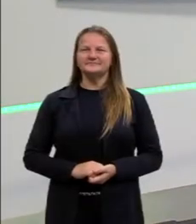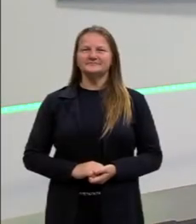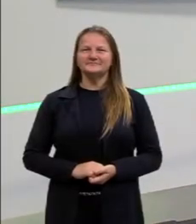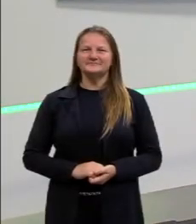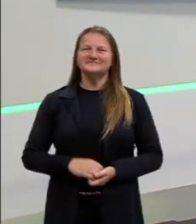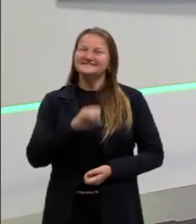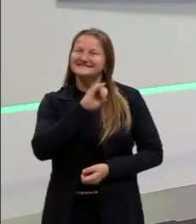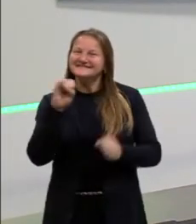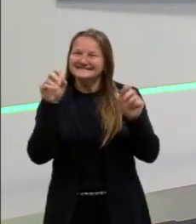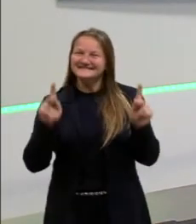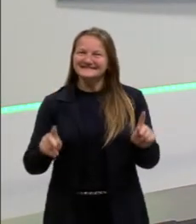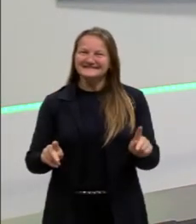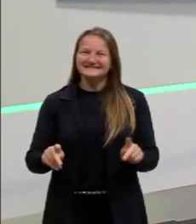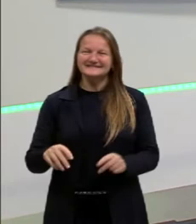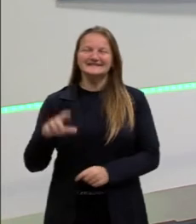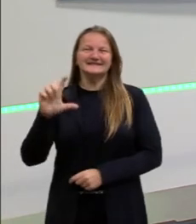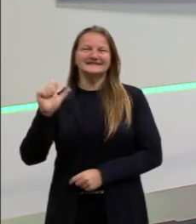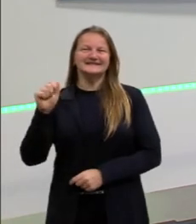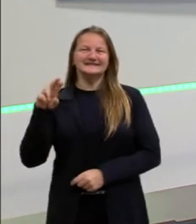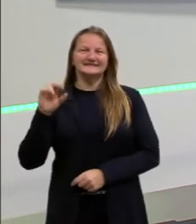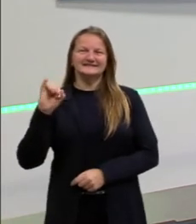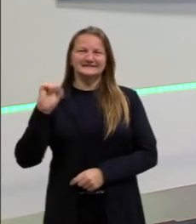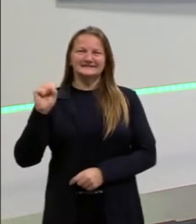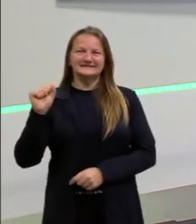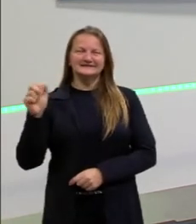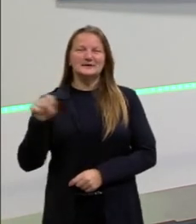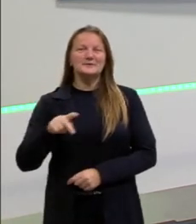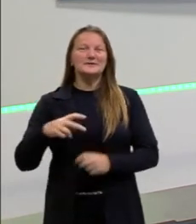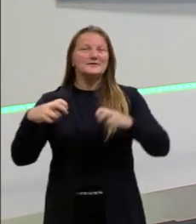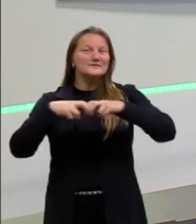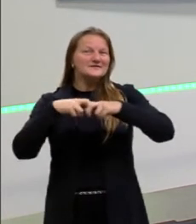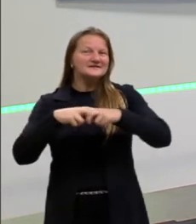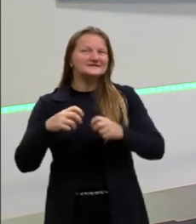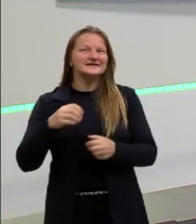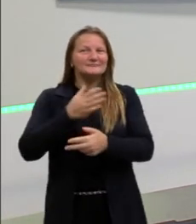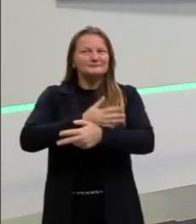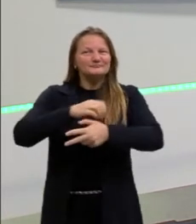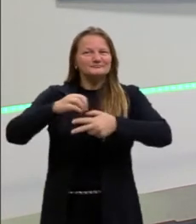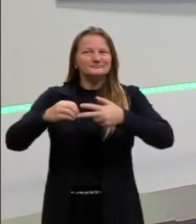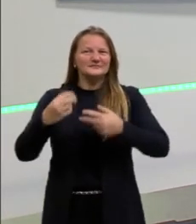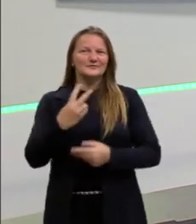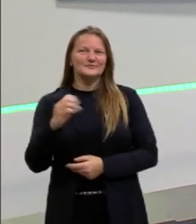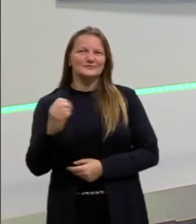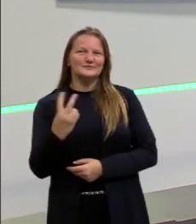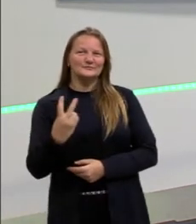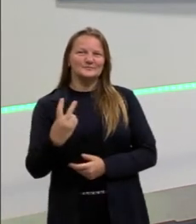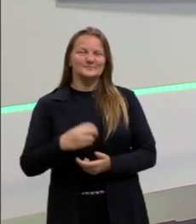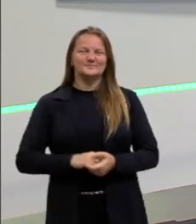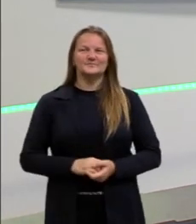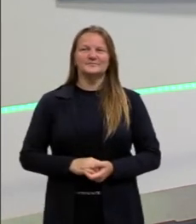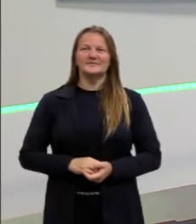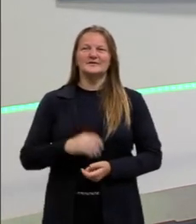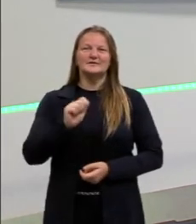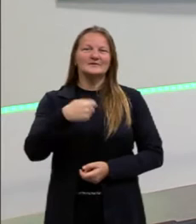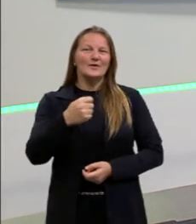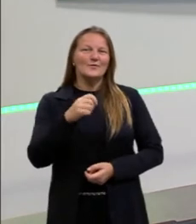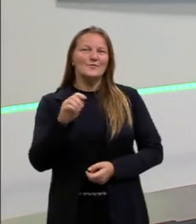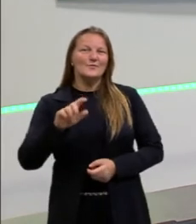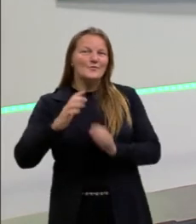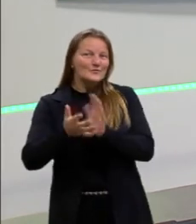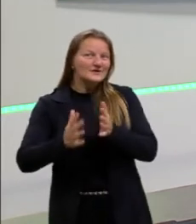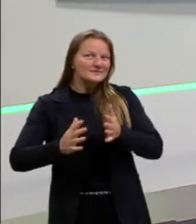Olá pessoal, eu me chamo Larissa e sou professora de Física do Pré-ENEM 2022. Esse é o meu sinal em Libras.